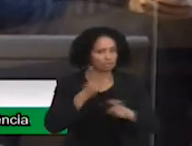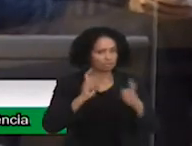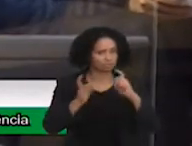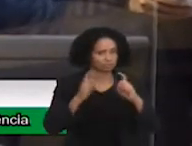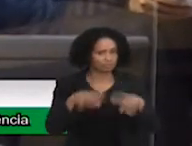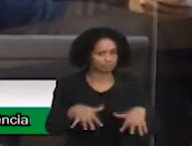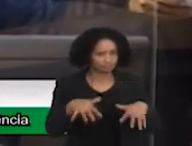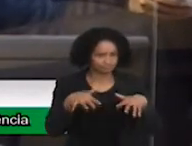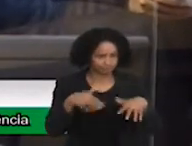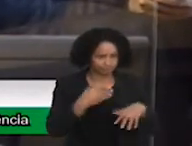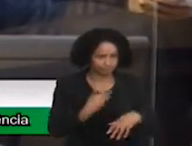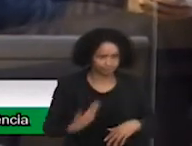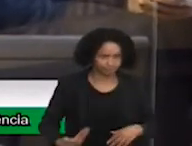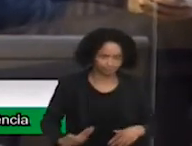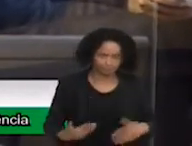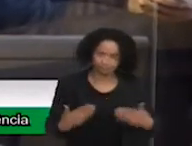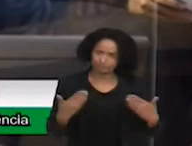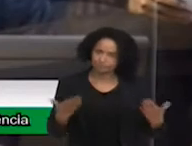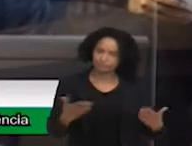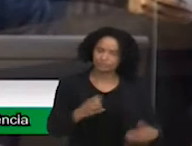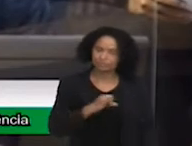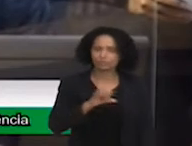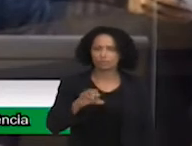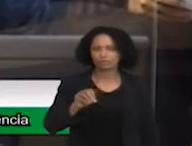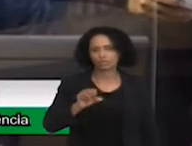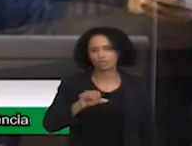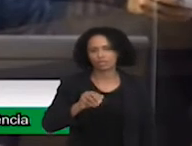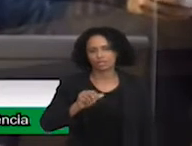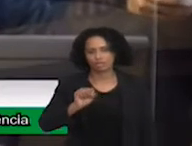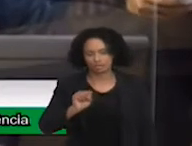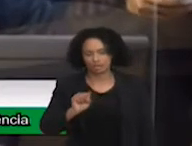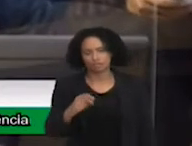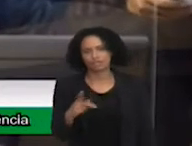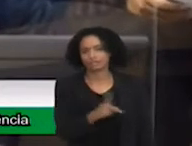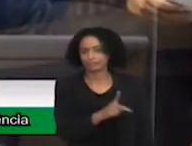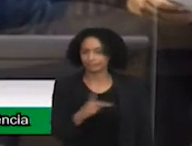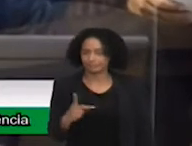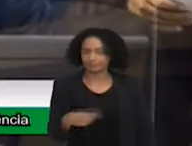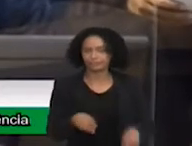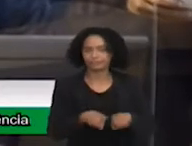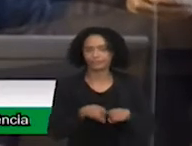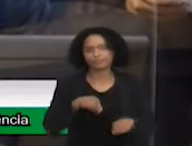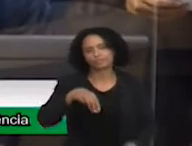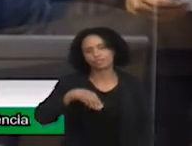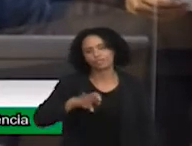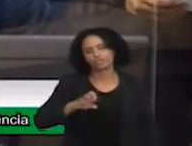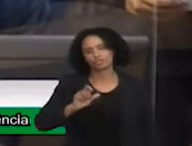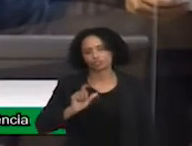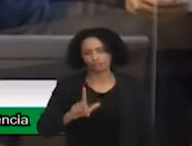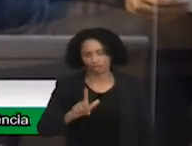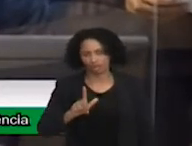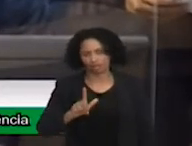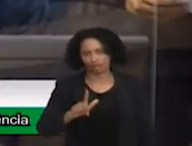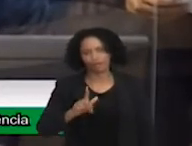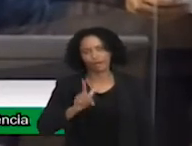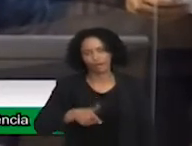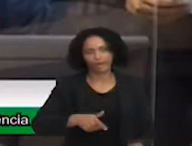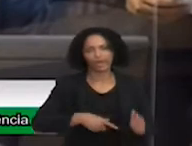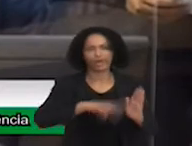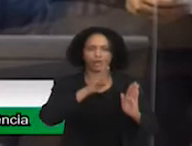comissão. Então, Josias Nascimento Jesus é o presidente, Michel Araújo, ele é relator,